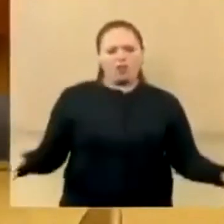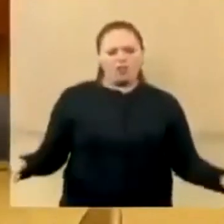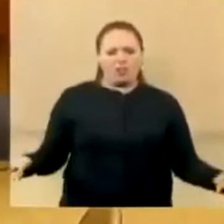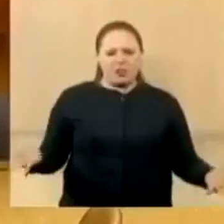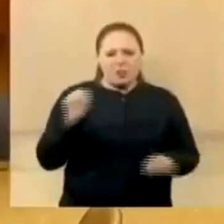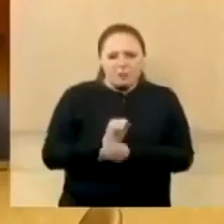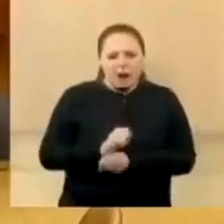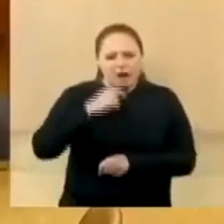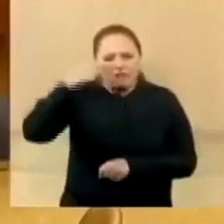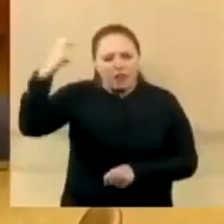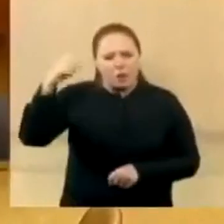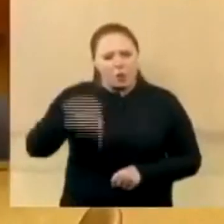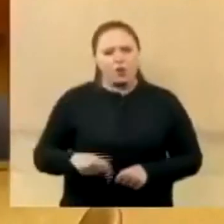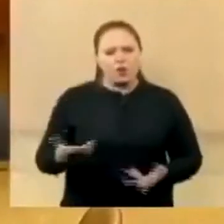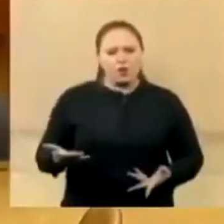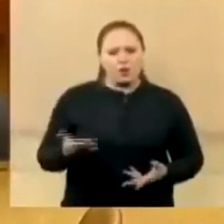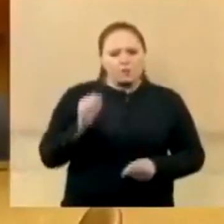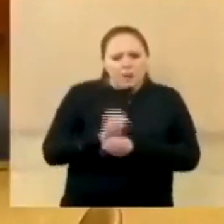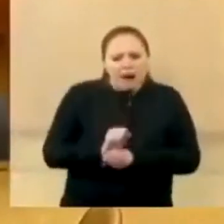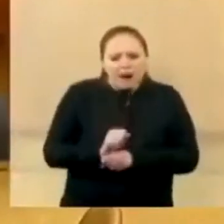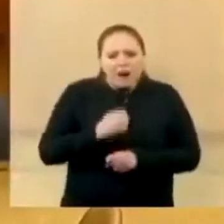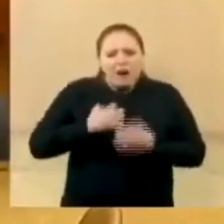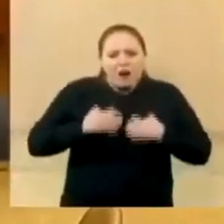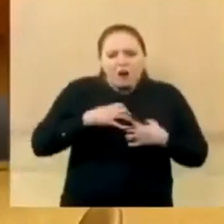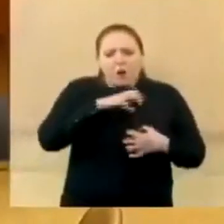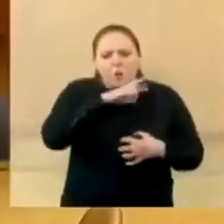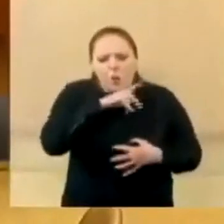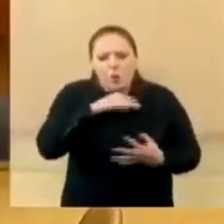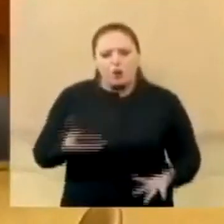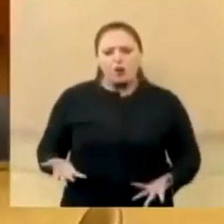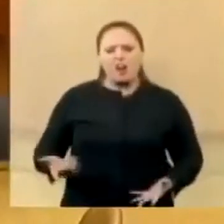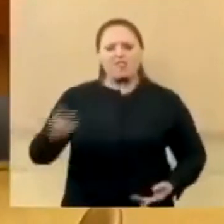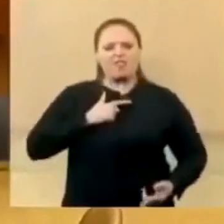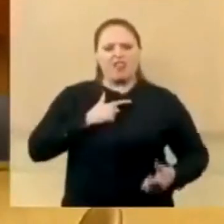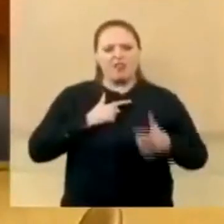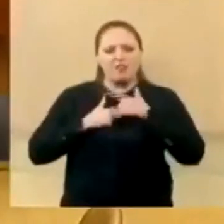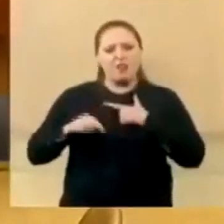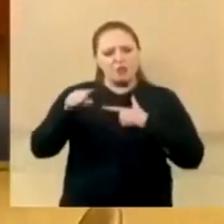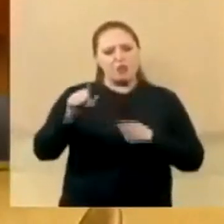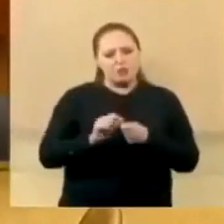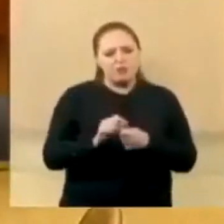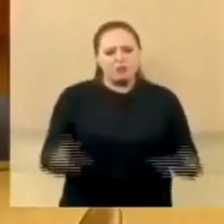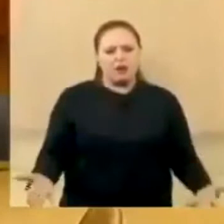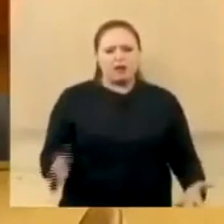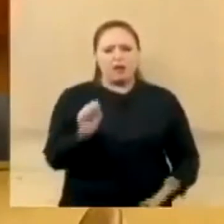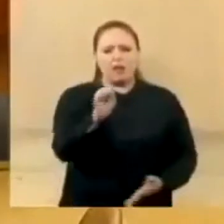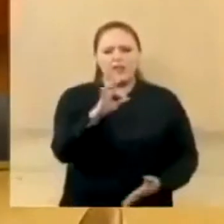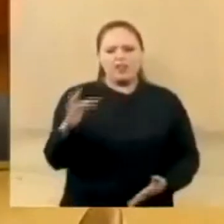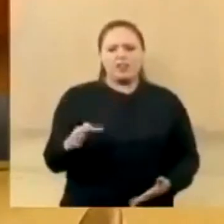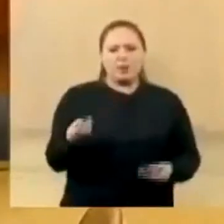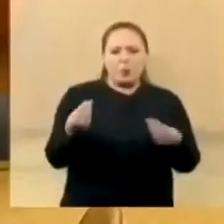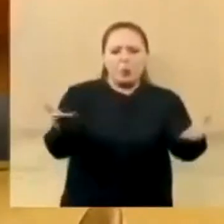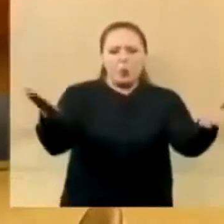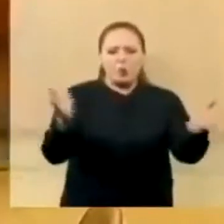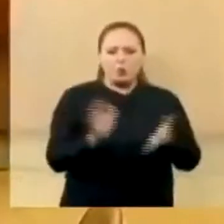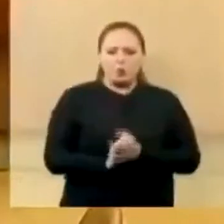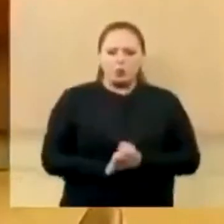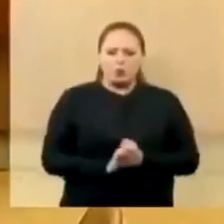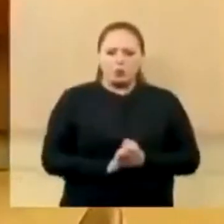coisa horrorosa, uma vergonha, um constrangimento, é muito feio isso, isso é um supremo tribunal federal,